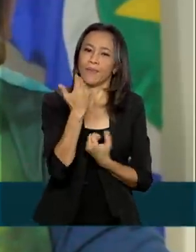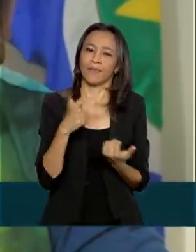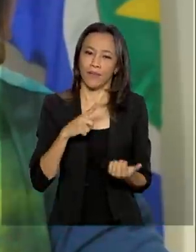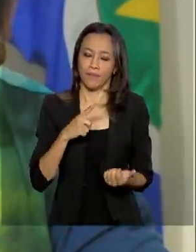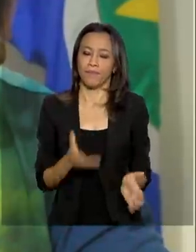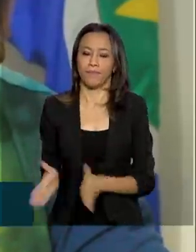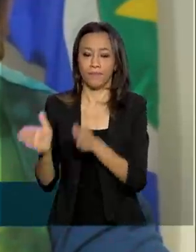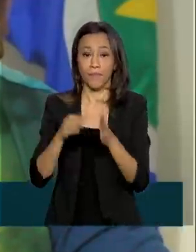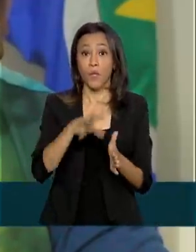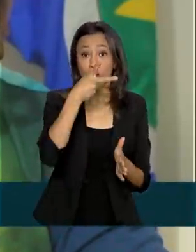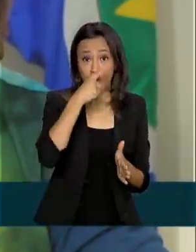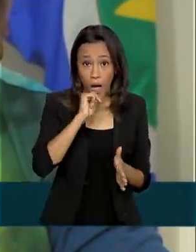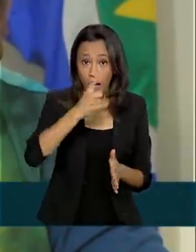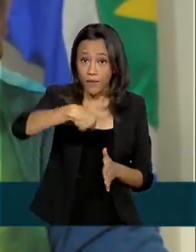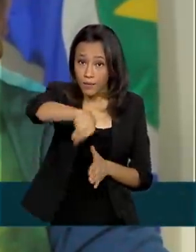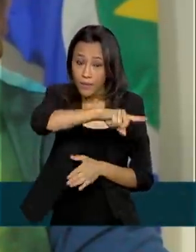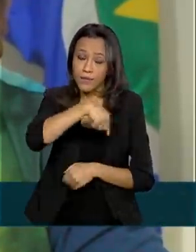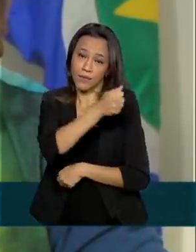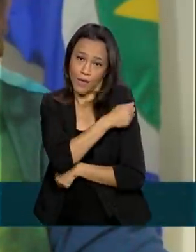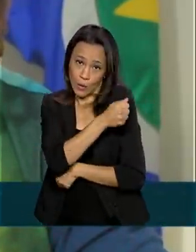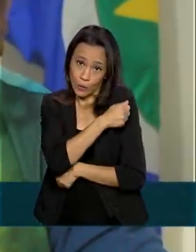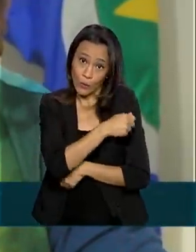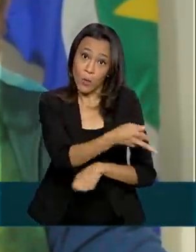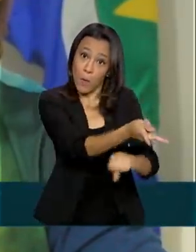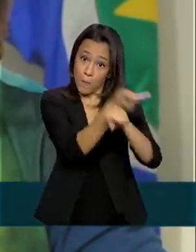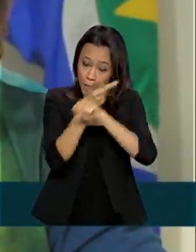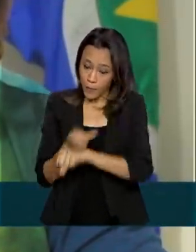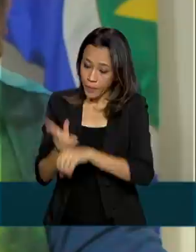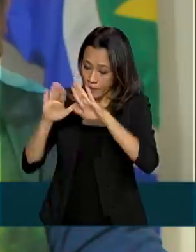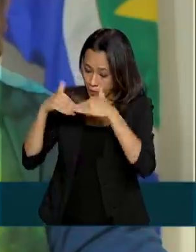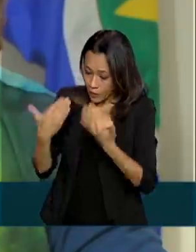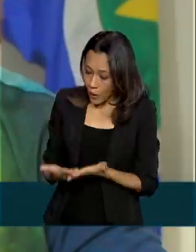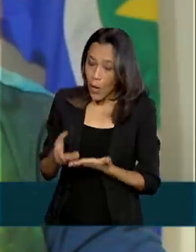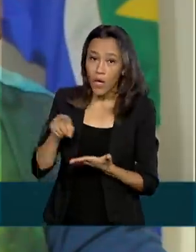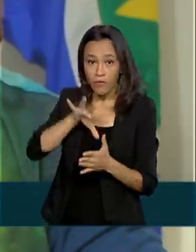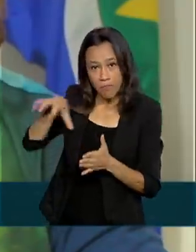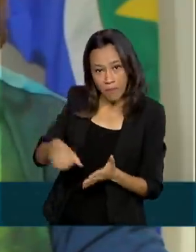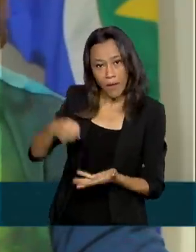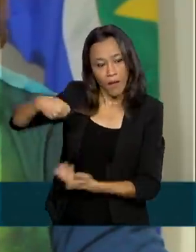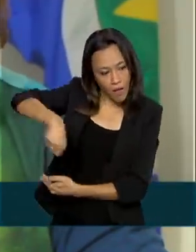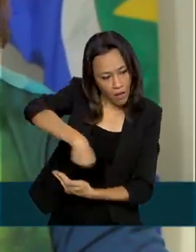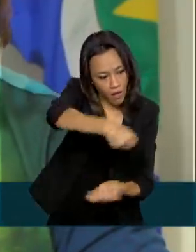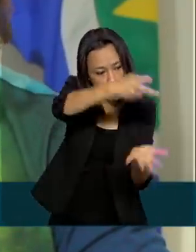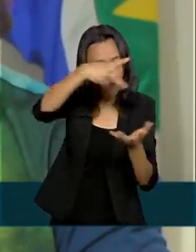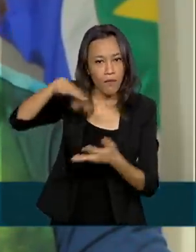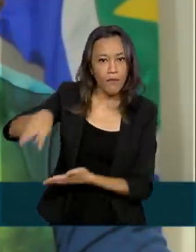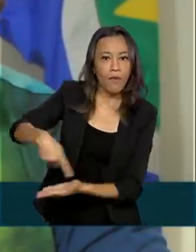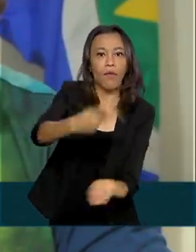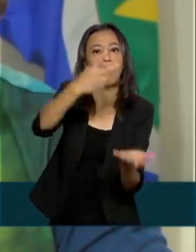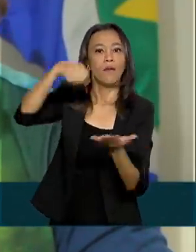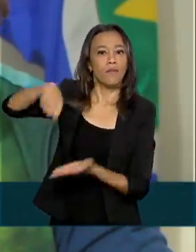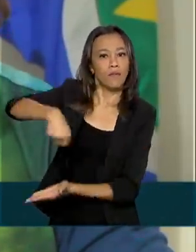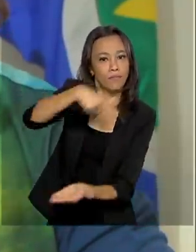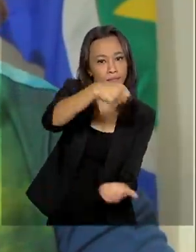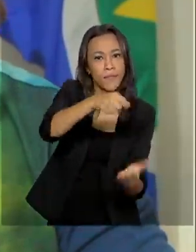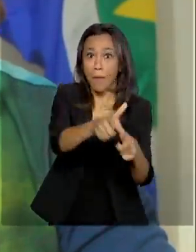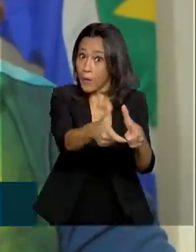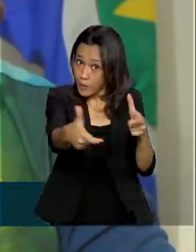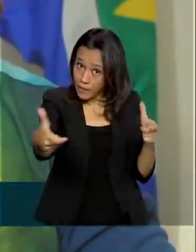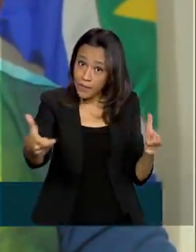alunos, eles vêm retirar as cestas nas escolas, em cada unidade escolar que eles estudam, na sua maioria.